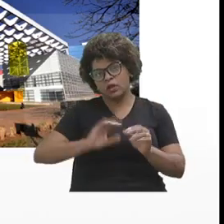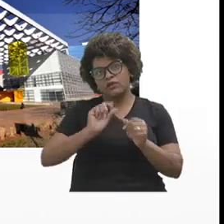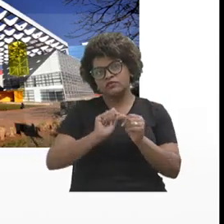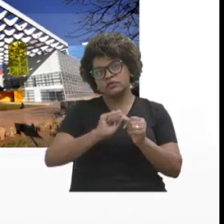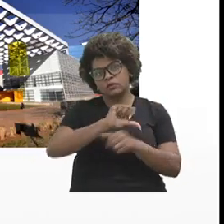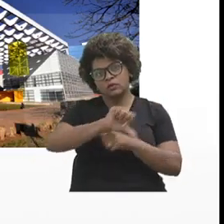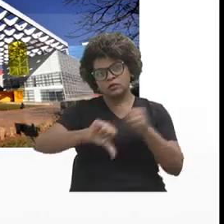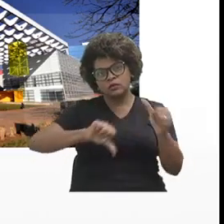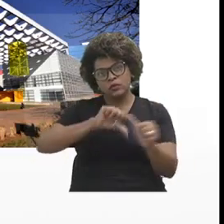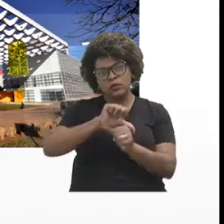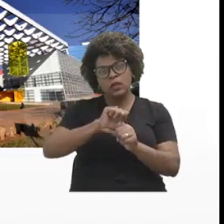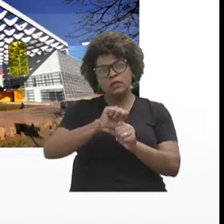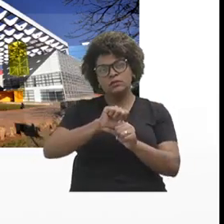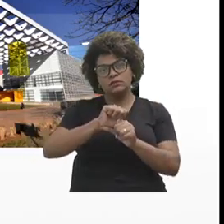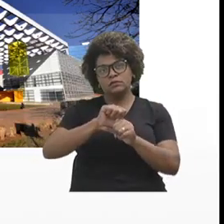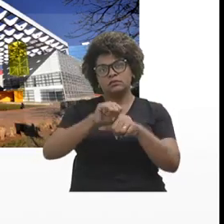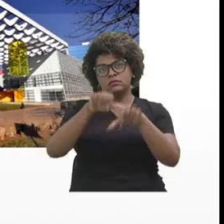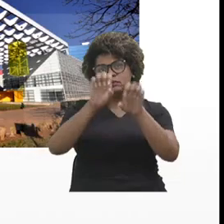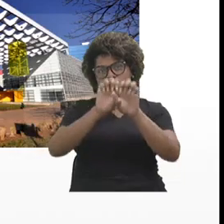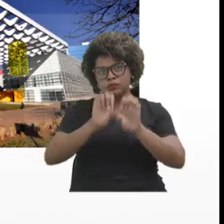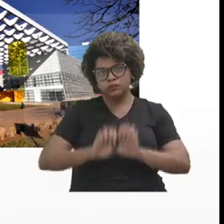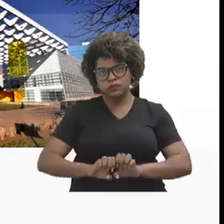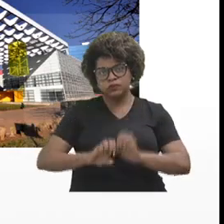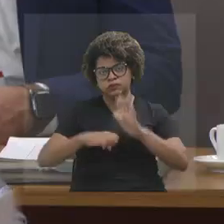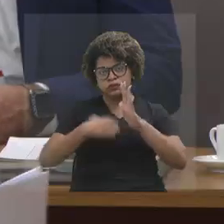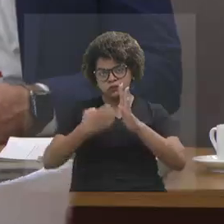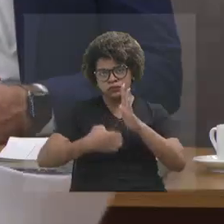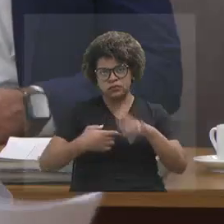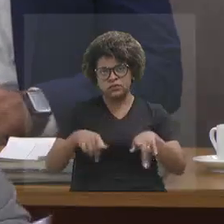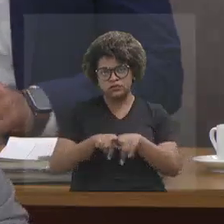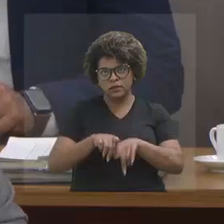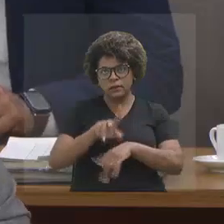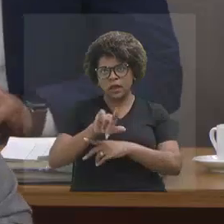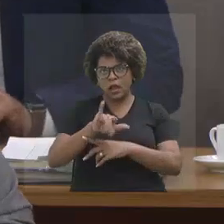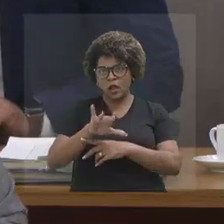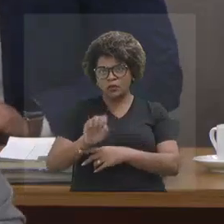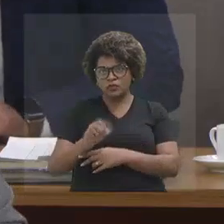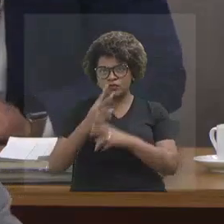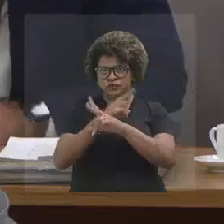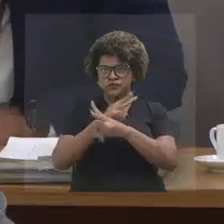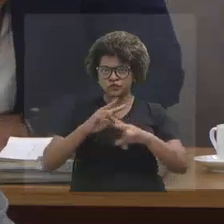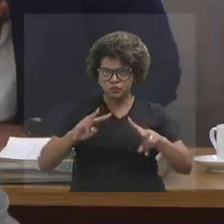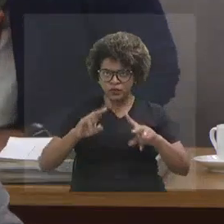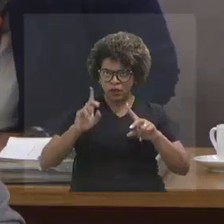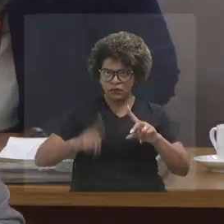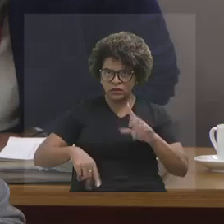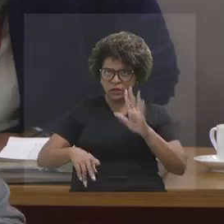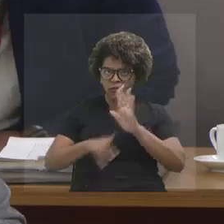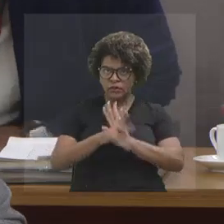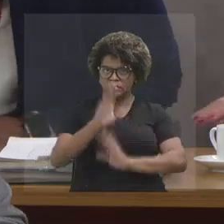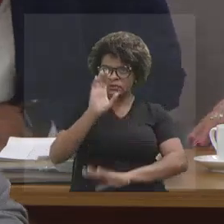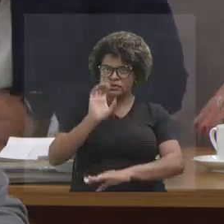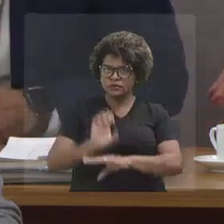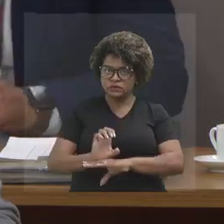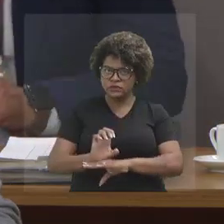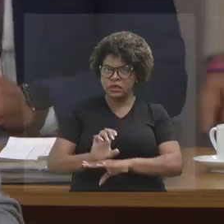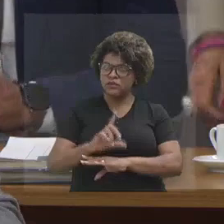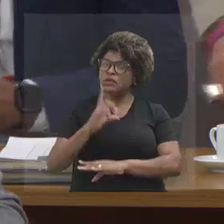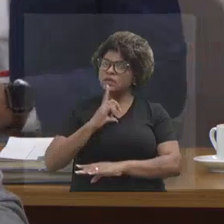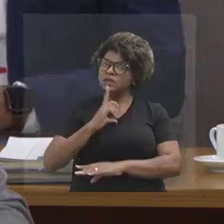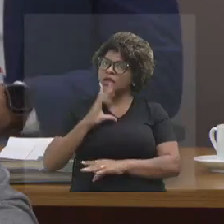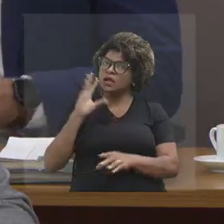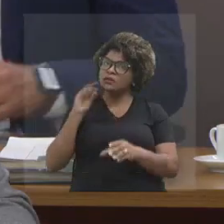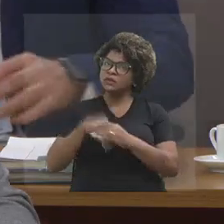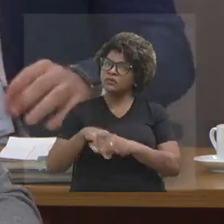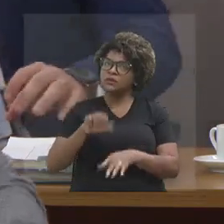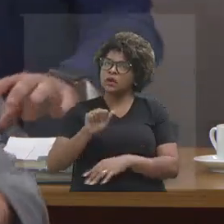principalmente, e também do audiovisual, que é uma linha de trabalho, a diretoria do audiovisual do Estado está dentro da MC, que